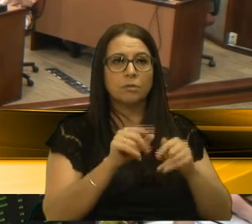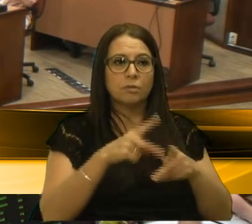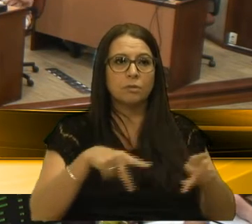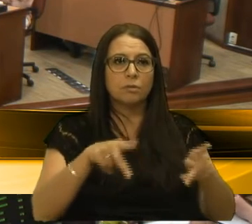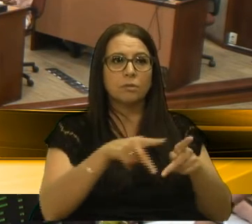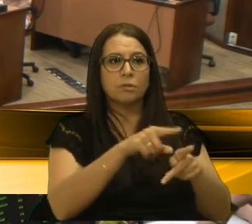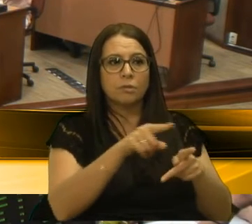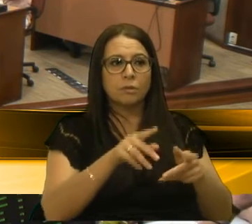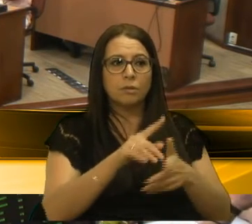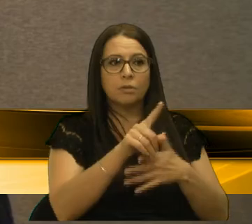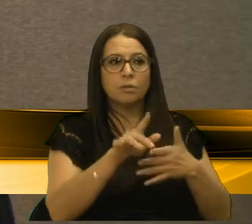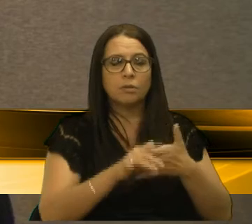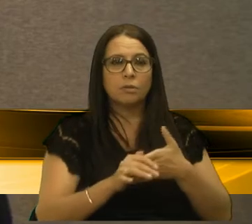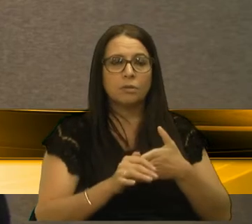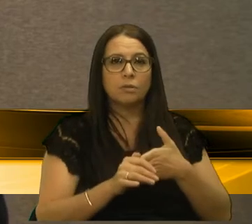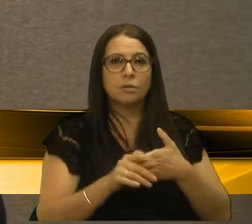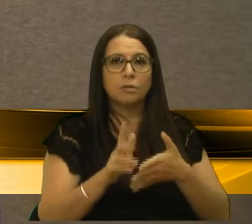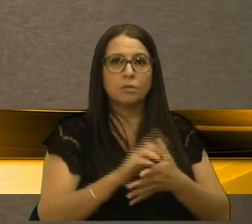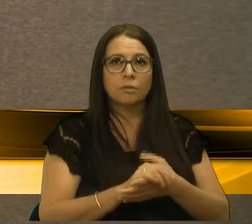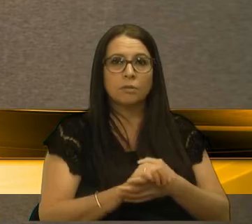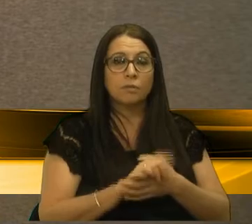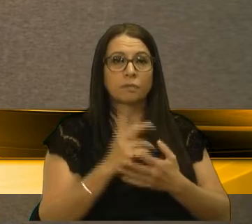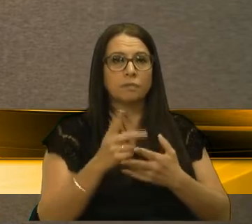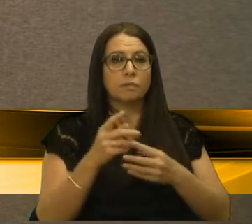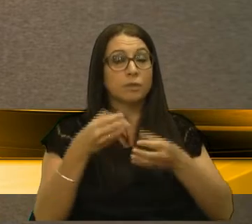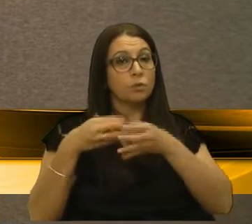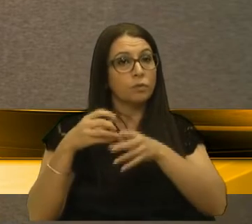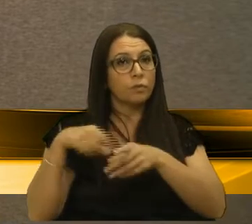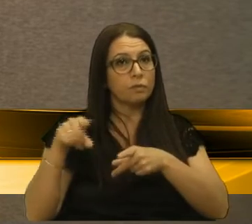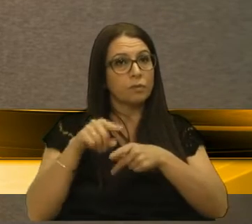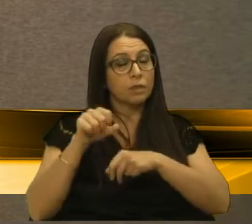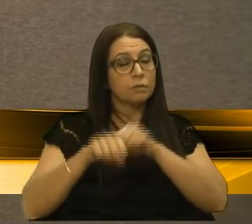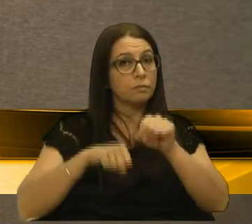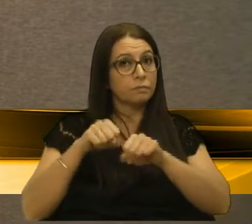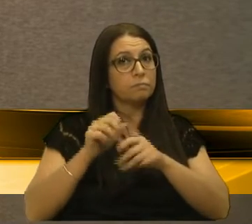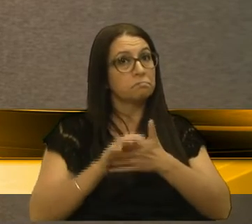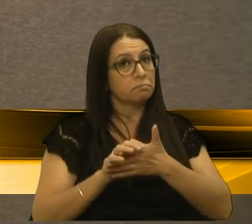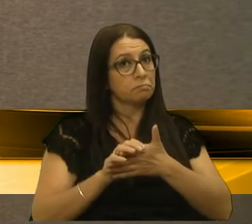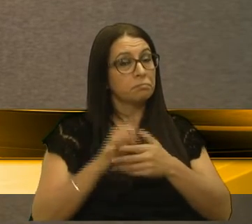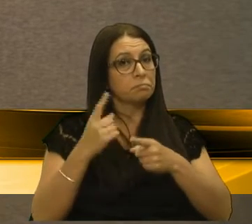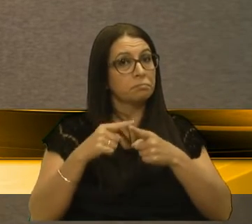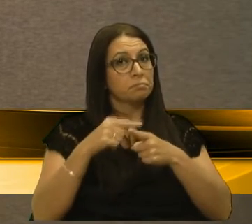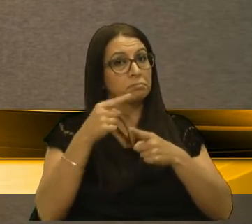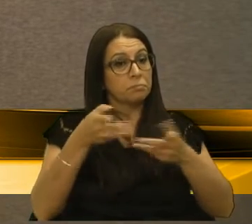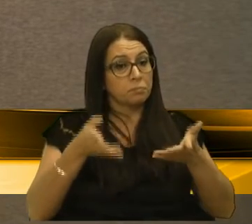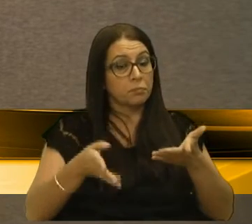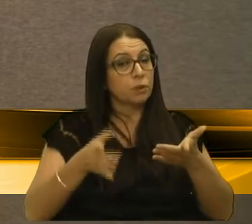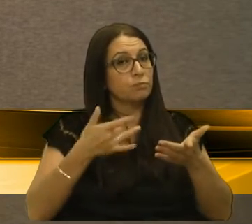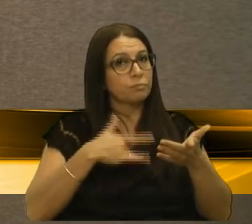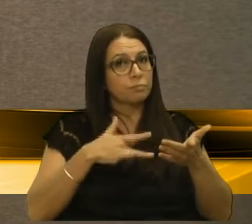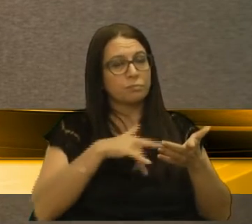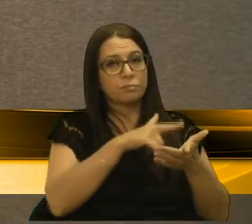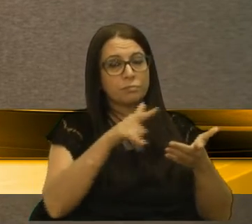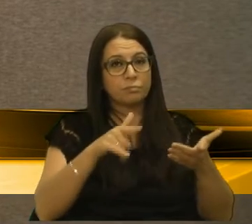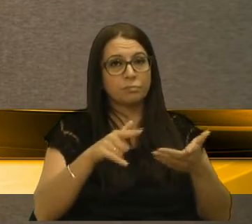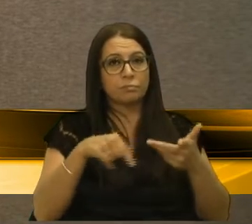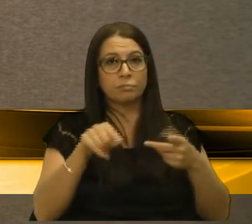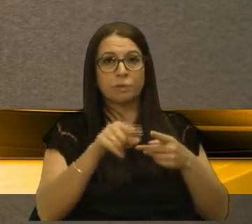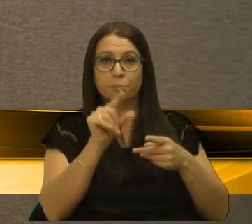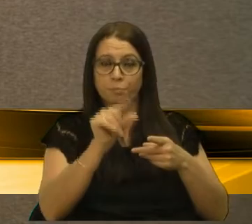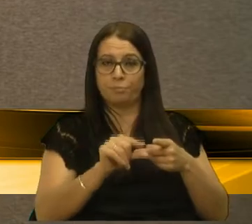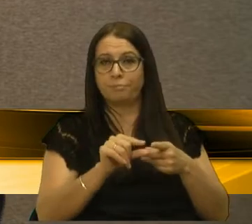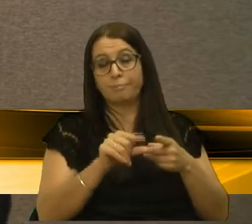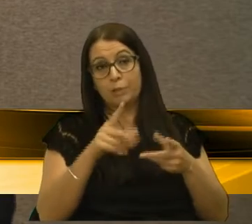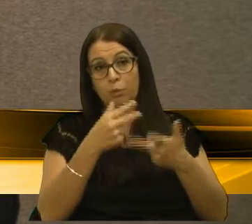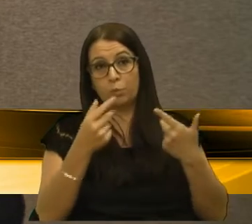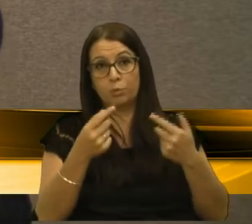aceite conviver com a bicicleta. Porque hoje, infelizmente, é uma minoria, mas existem